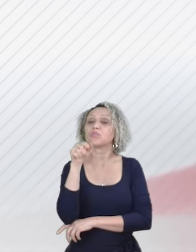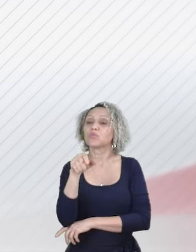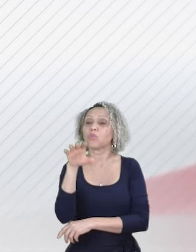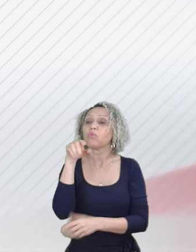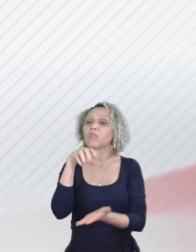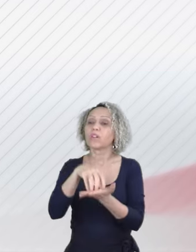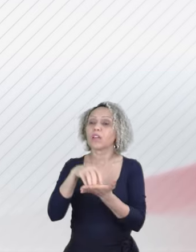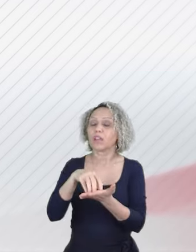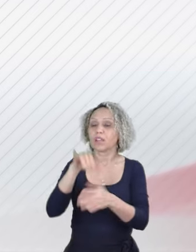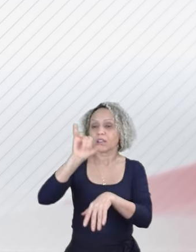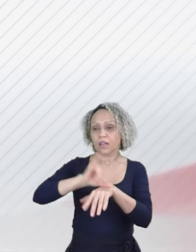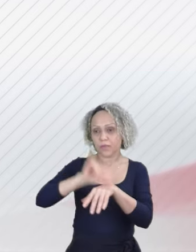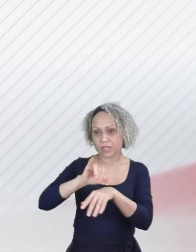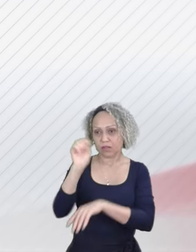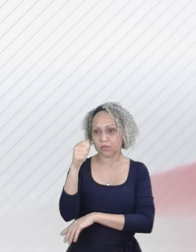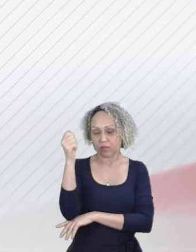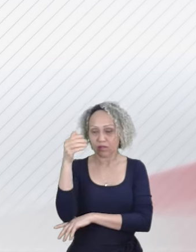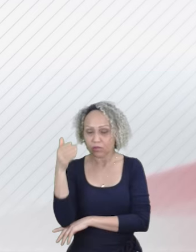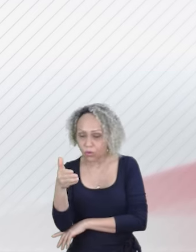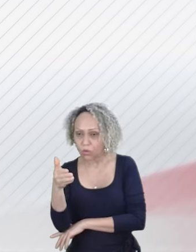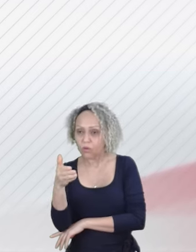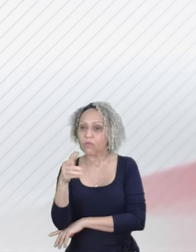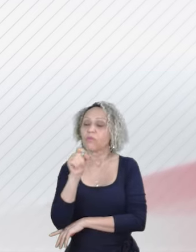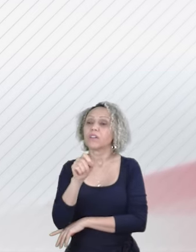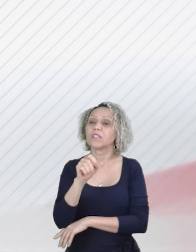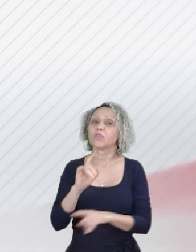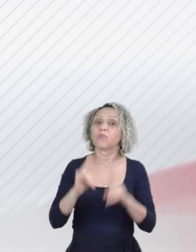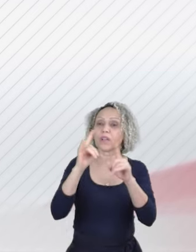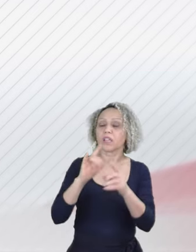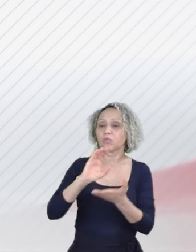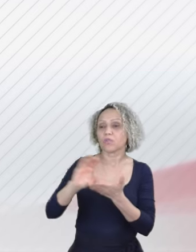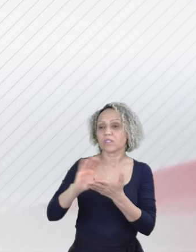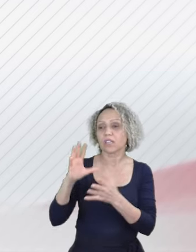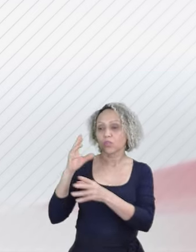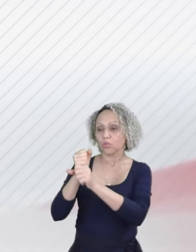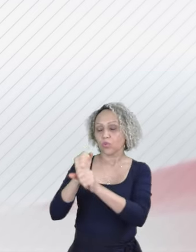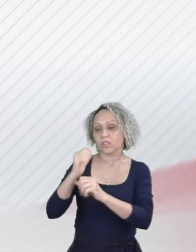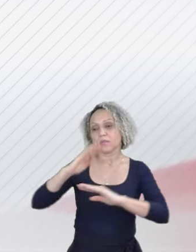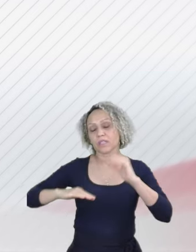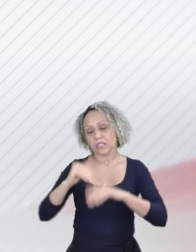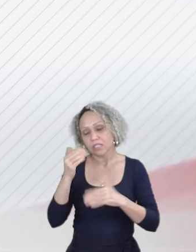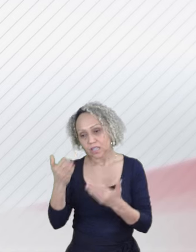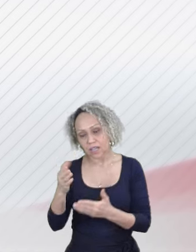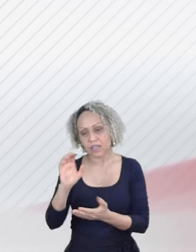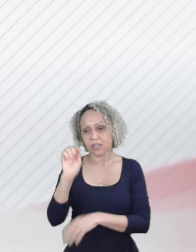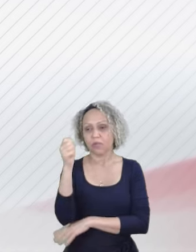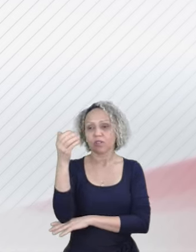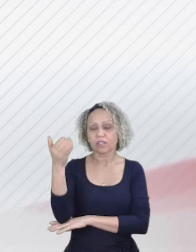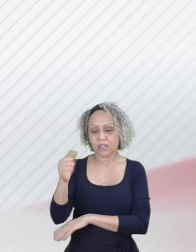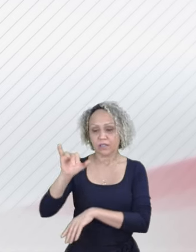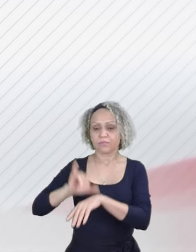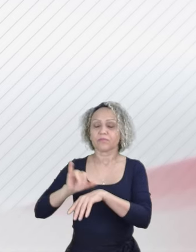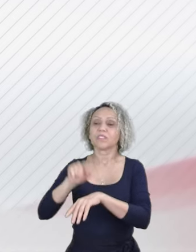no Rio Grande do Sul. Será em Porto Alegre, lá no prédio do Conselho dos Contabilistas, lá em Porto